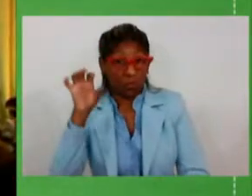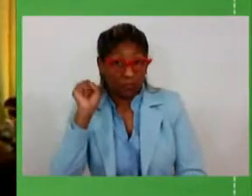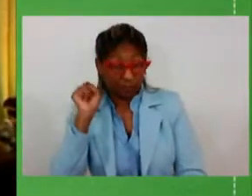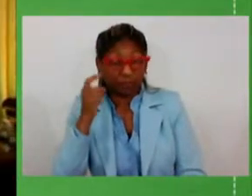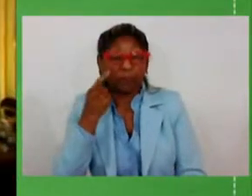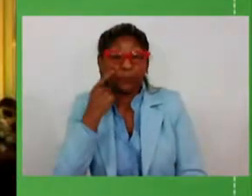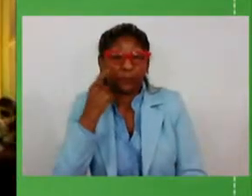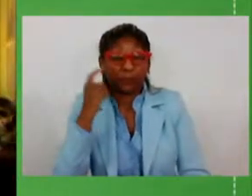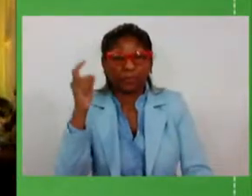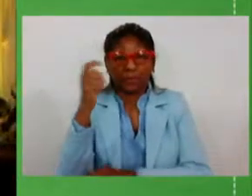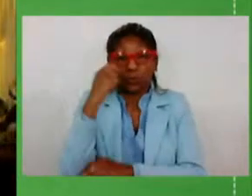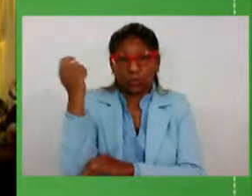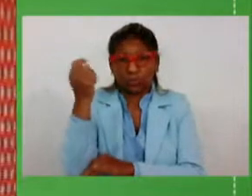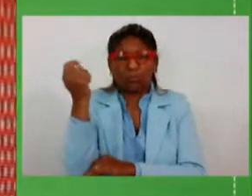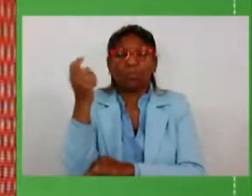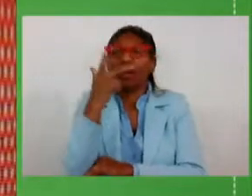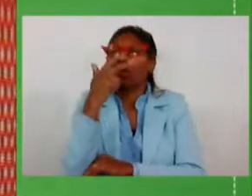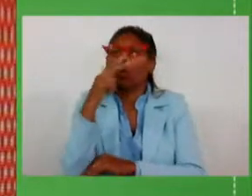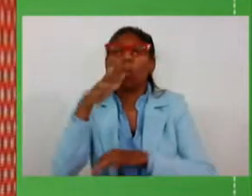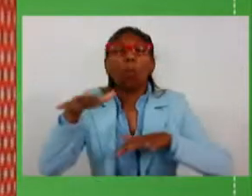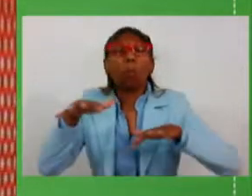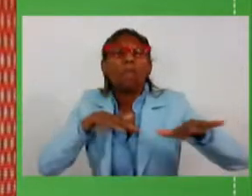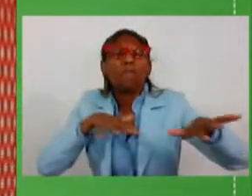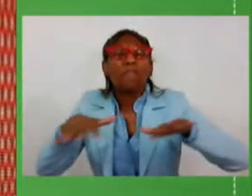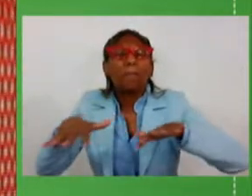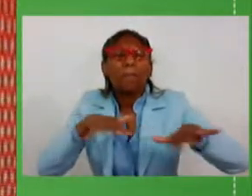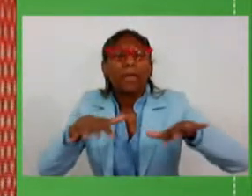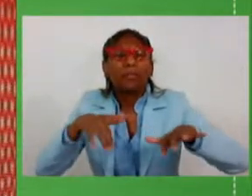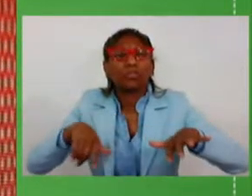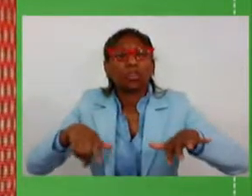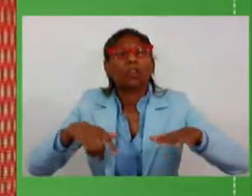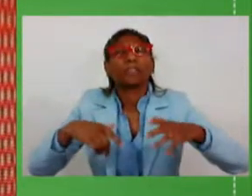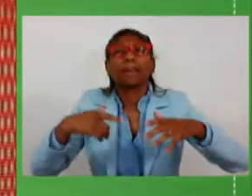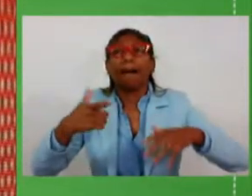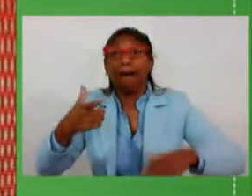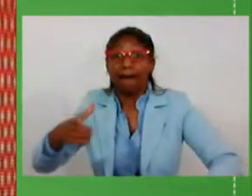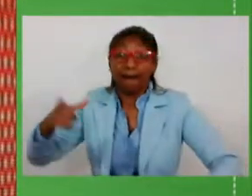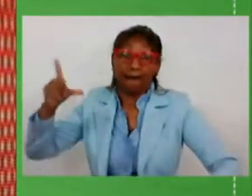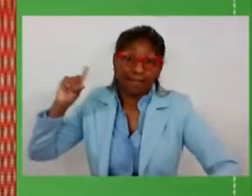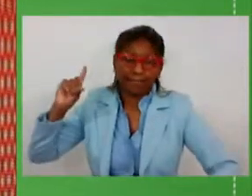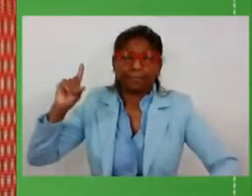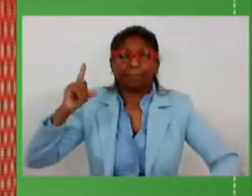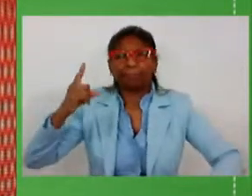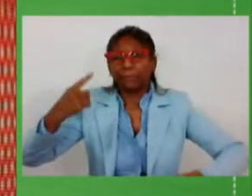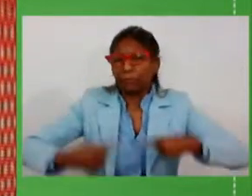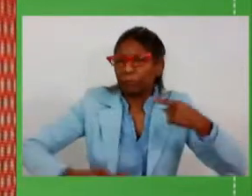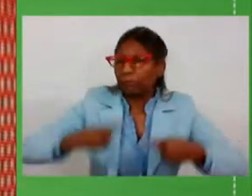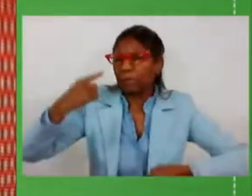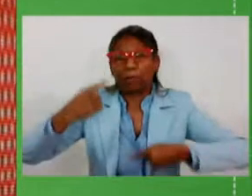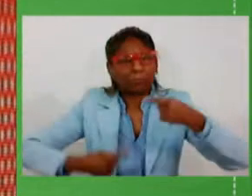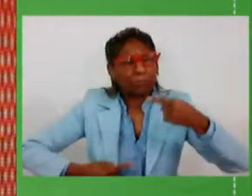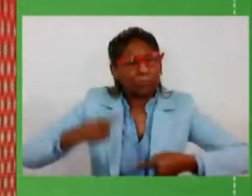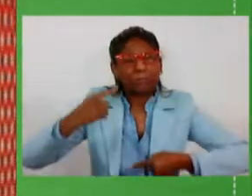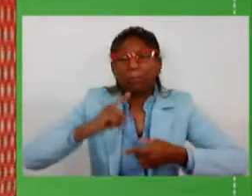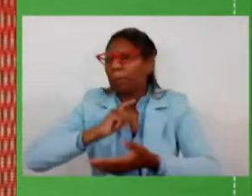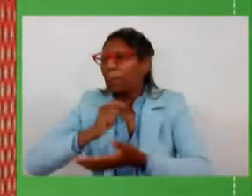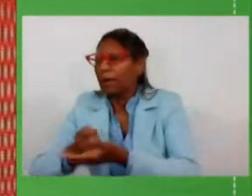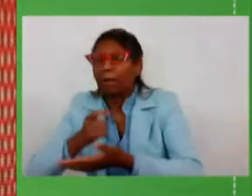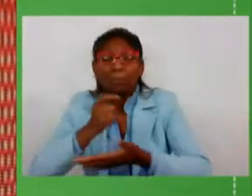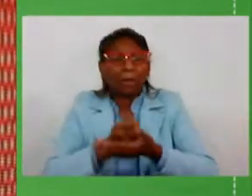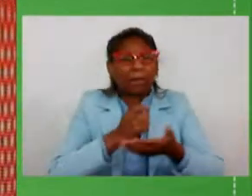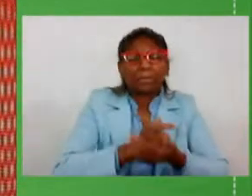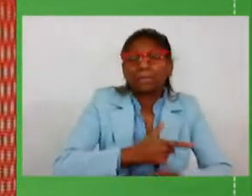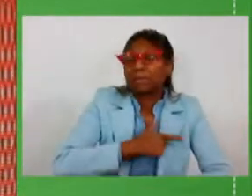que se coloca em movimento, quando a gente tinha a nossa energia sendo consumida pela discussão das contas para pagar no mês,